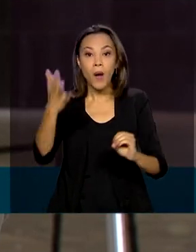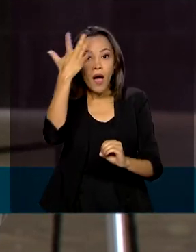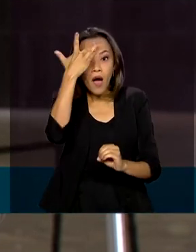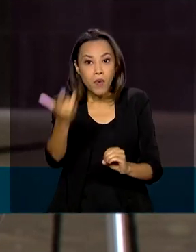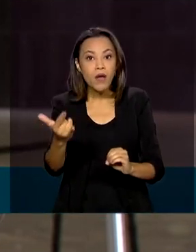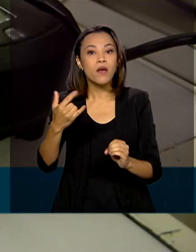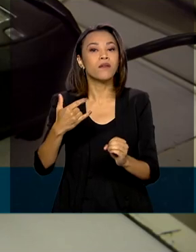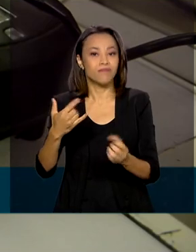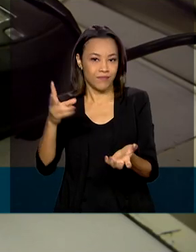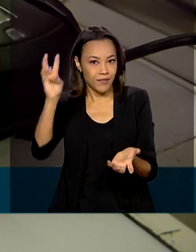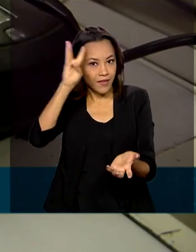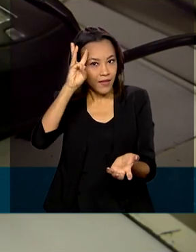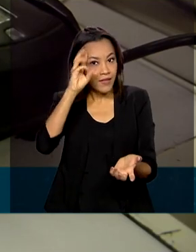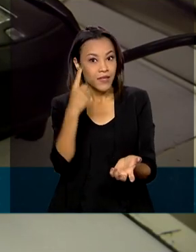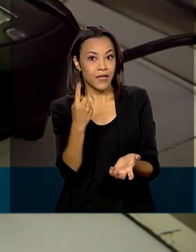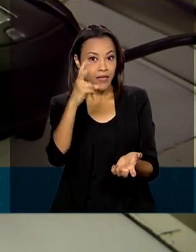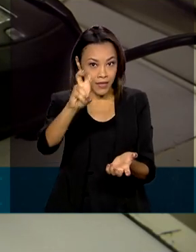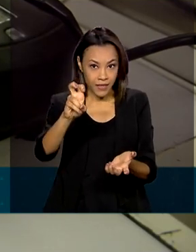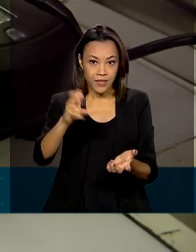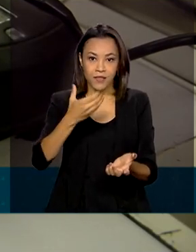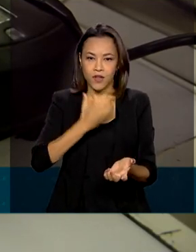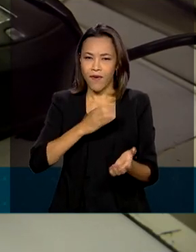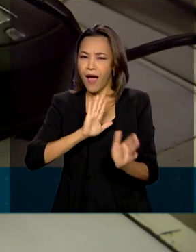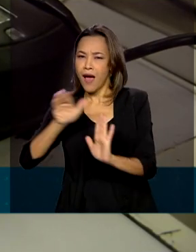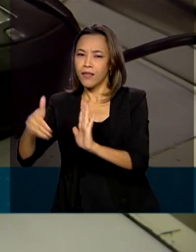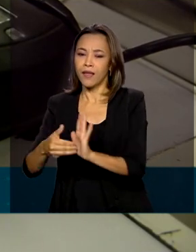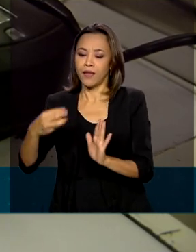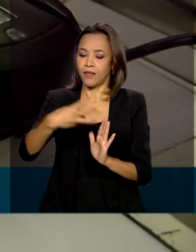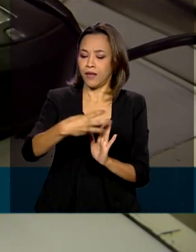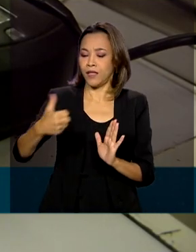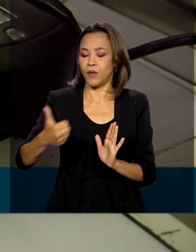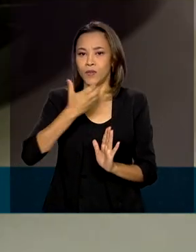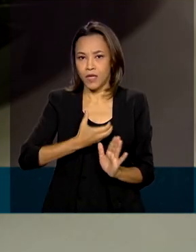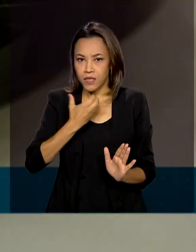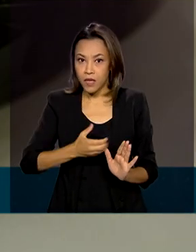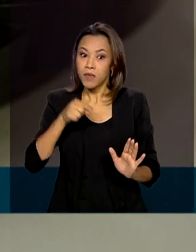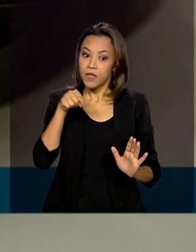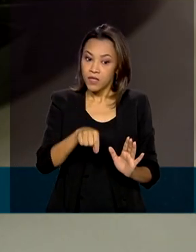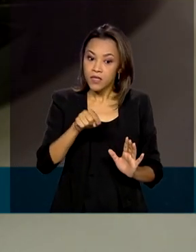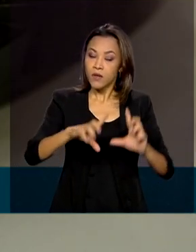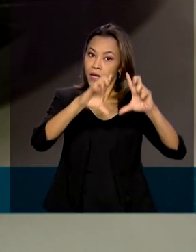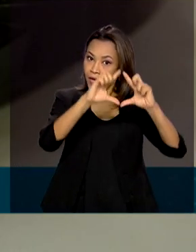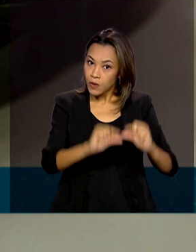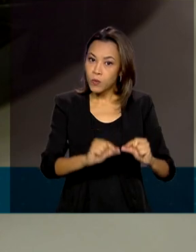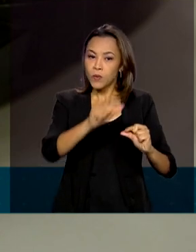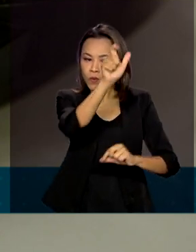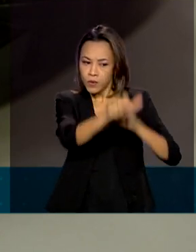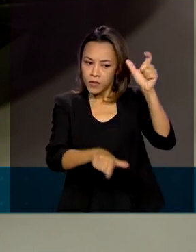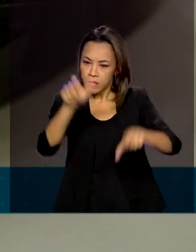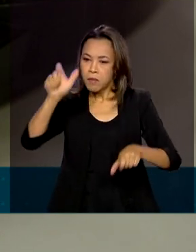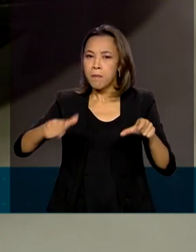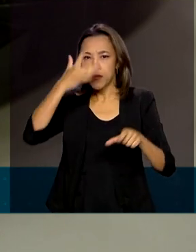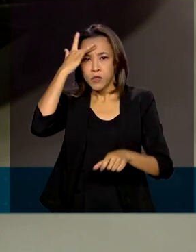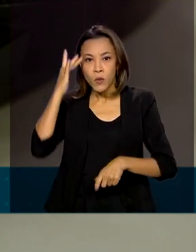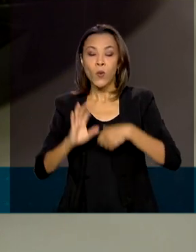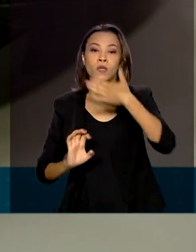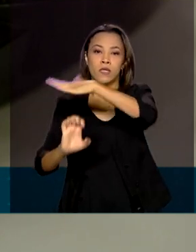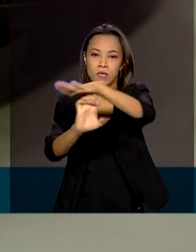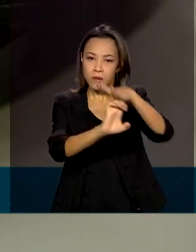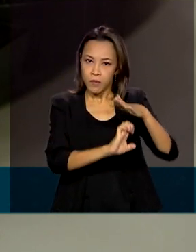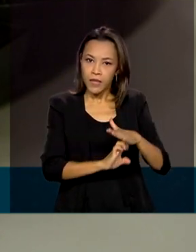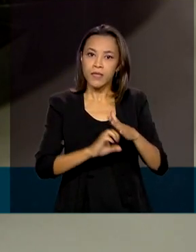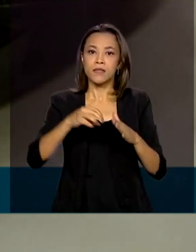-feira, dia 15 de dezembro, até o último dia do ano. Essa medida reduz o custo de crédito para pessoas físicas, jurídicas, micro e pequenas